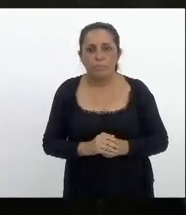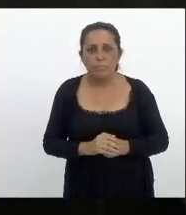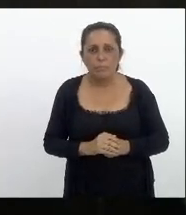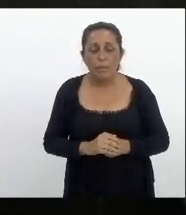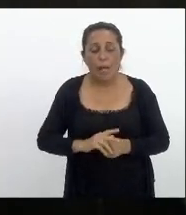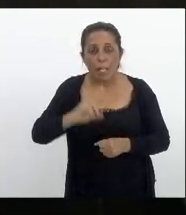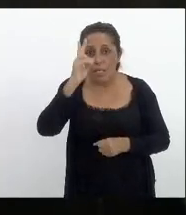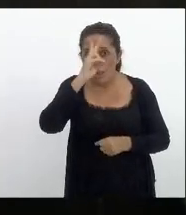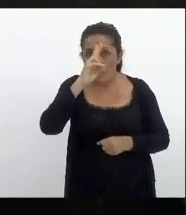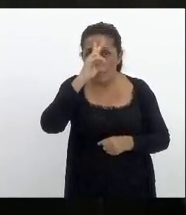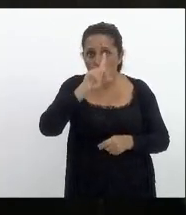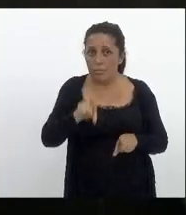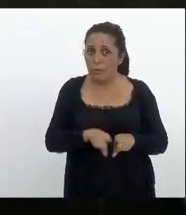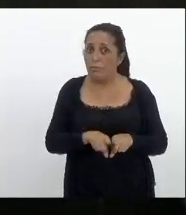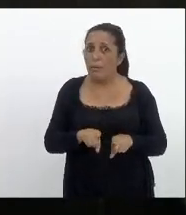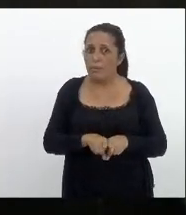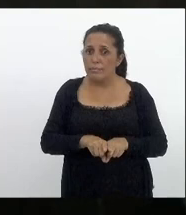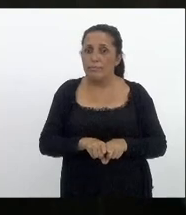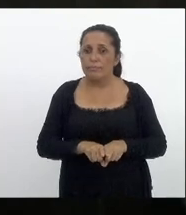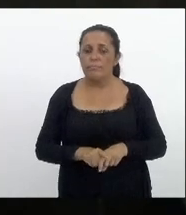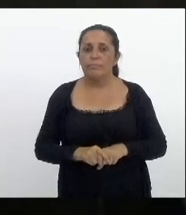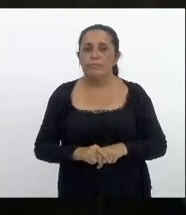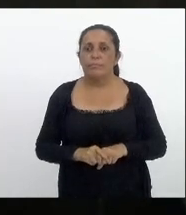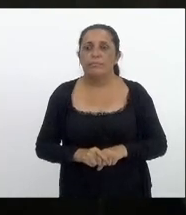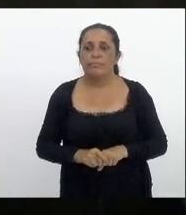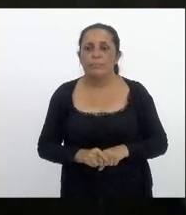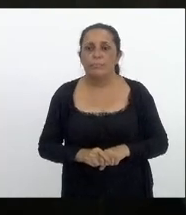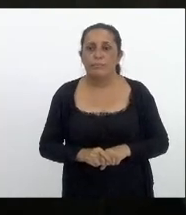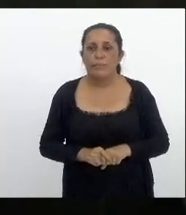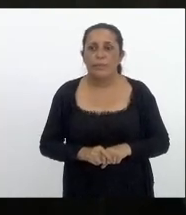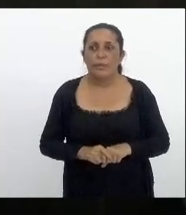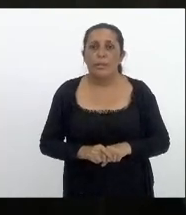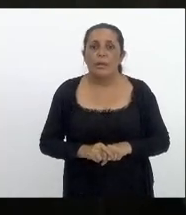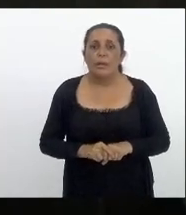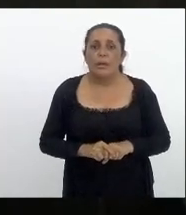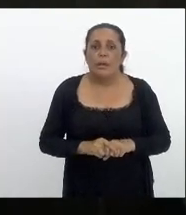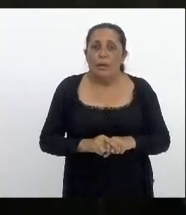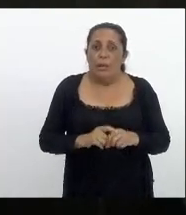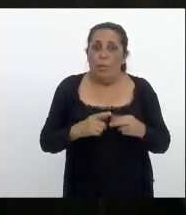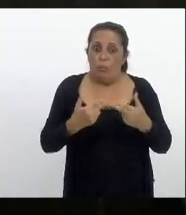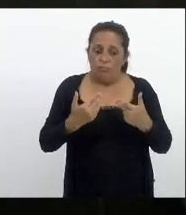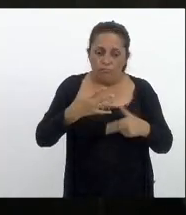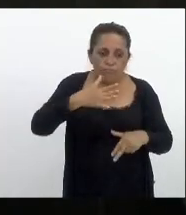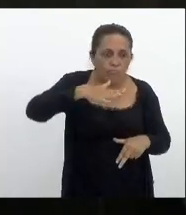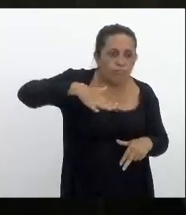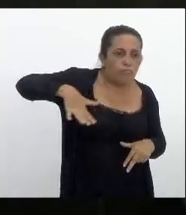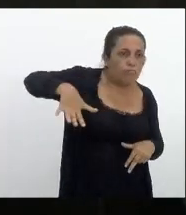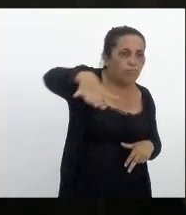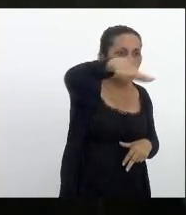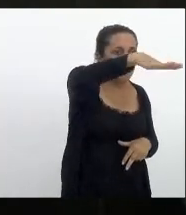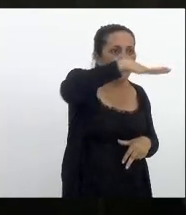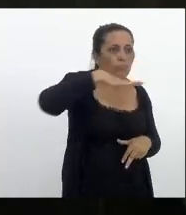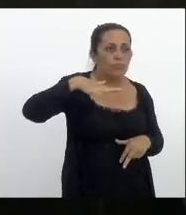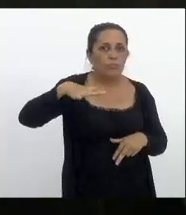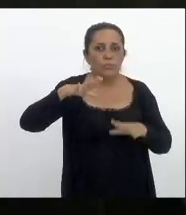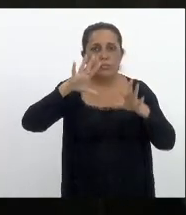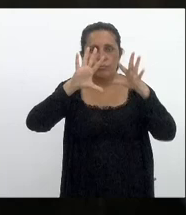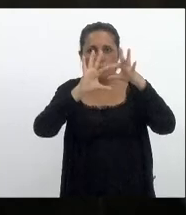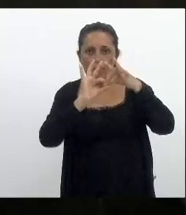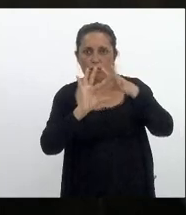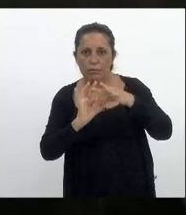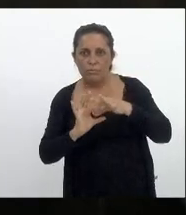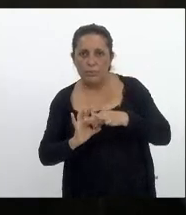rememorar pelo menos alguns elementos mais gerais do contexto